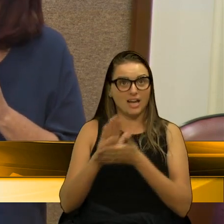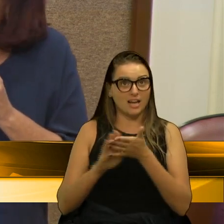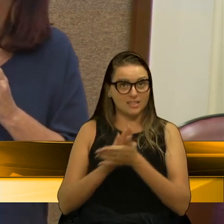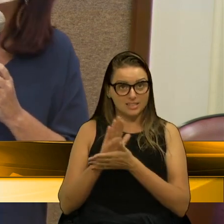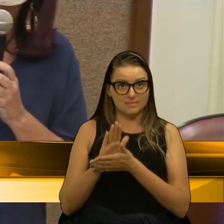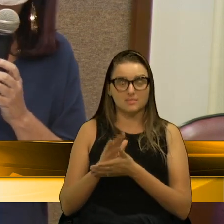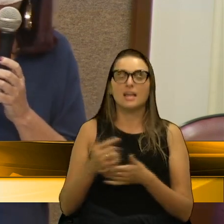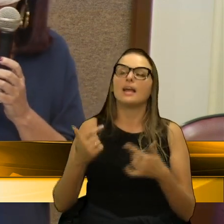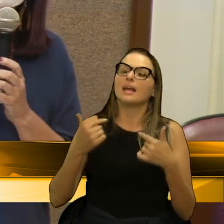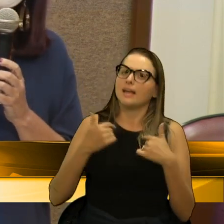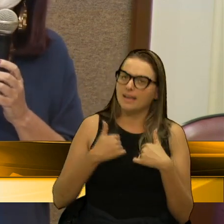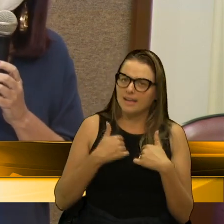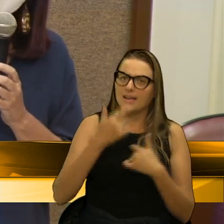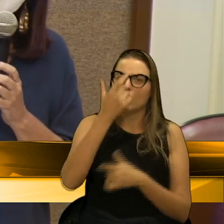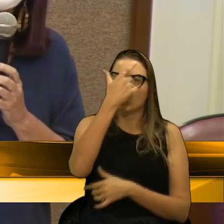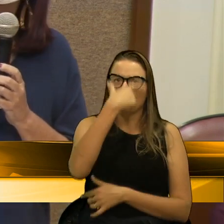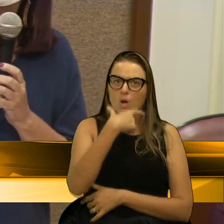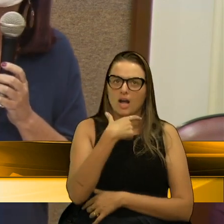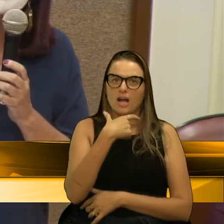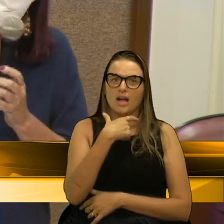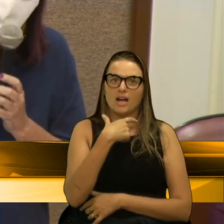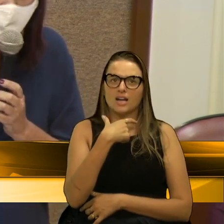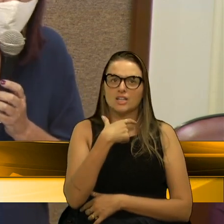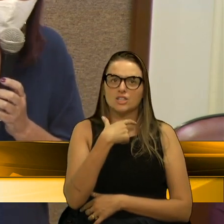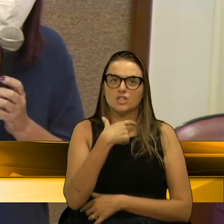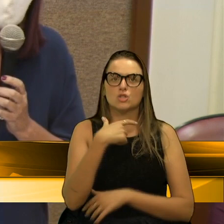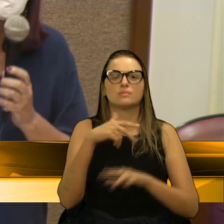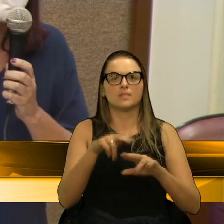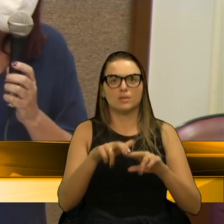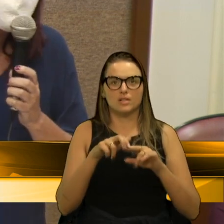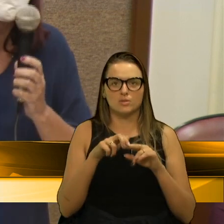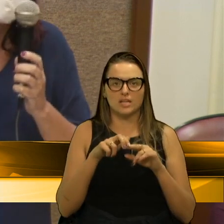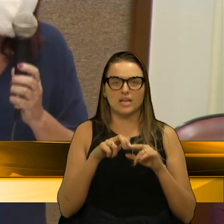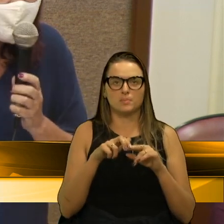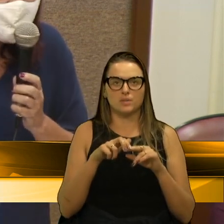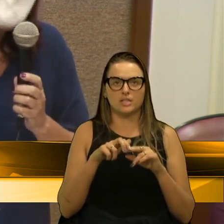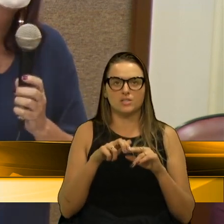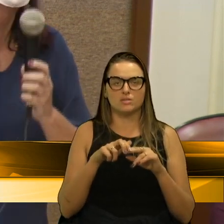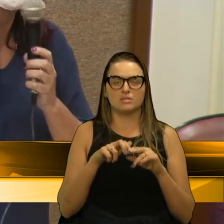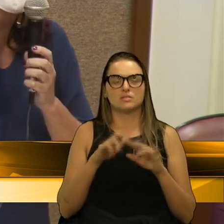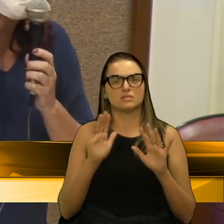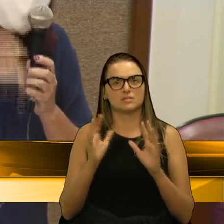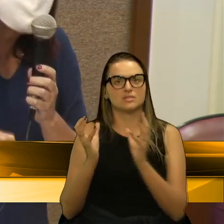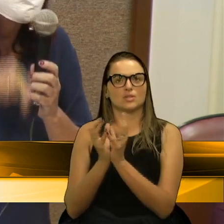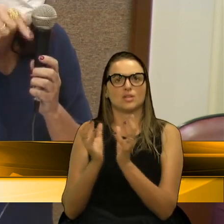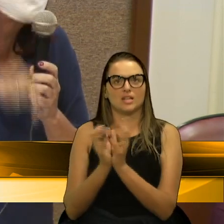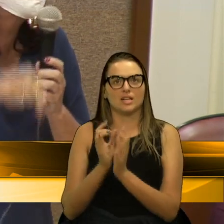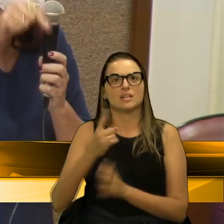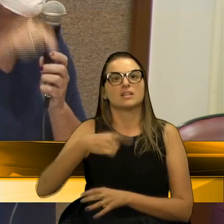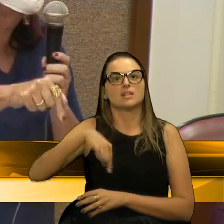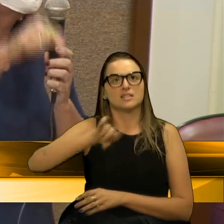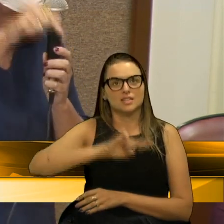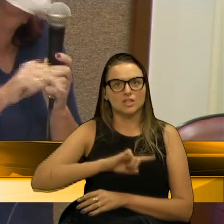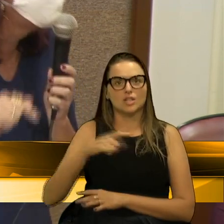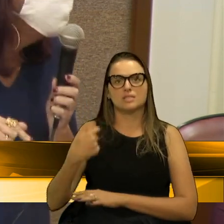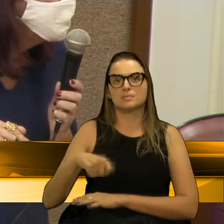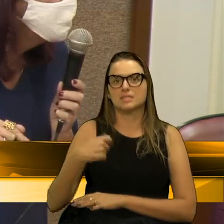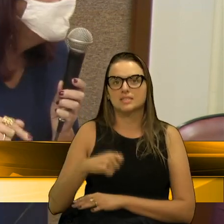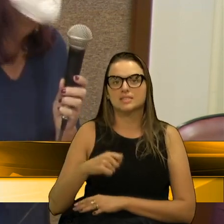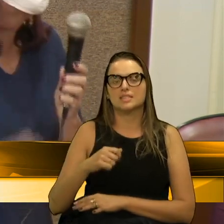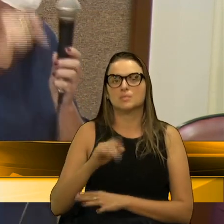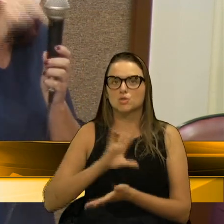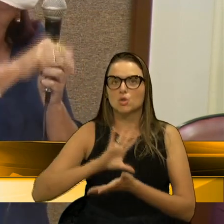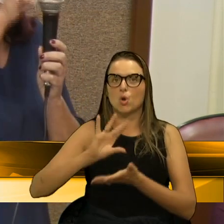acho que esta era, por isso, gente, por isso, colegas, que nós precisamos garantir essa lei.